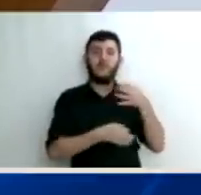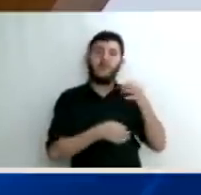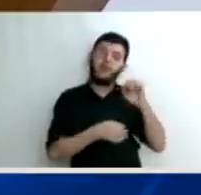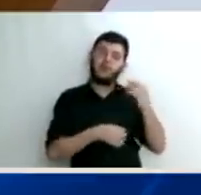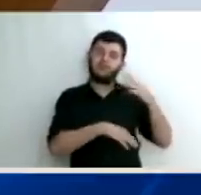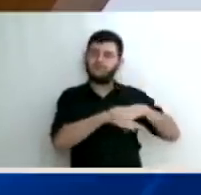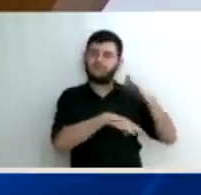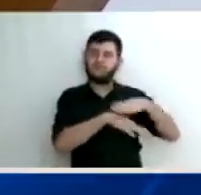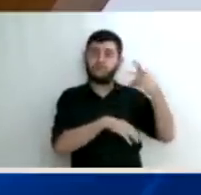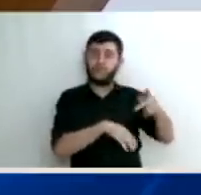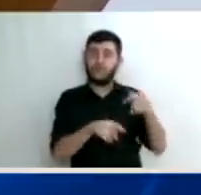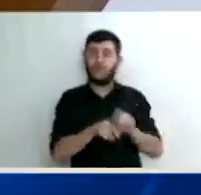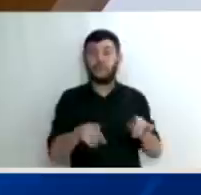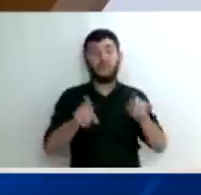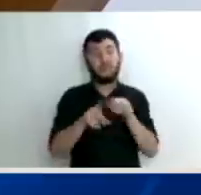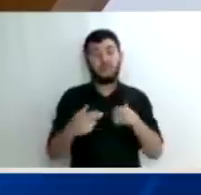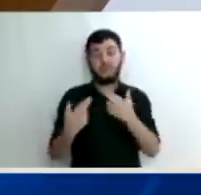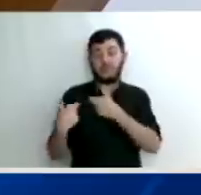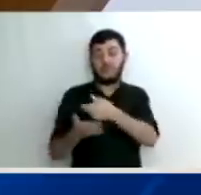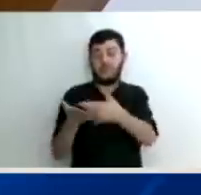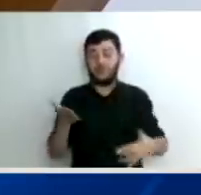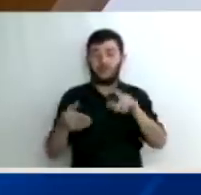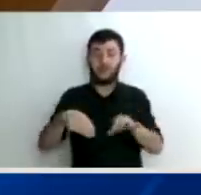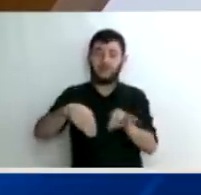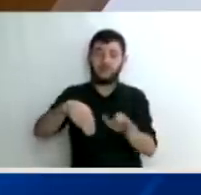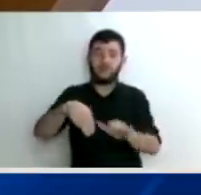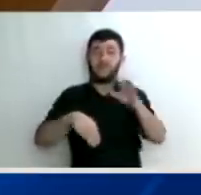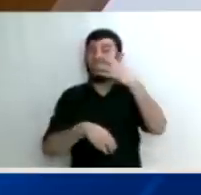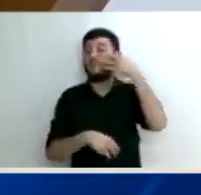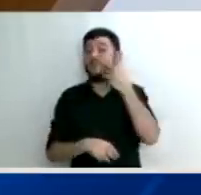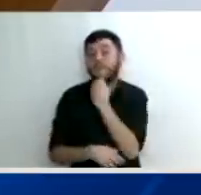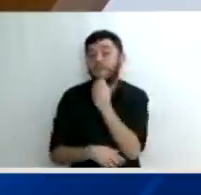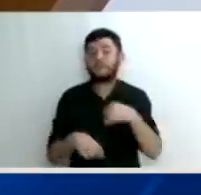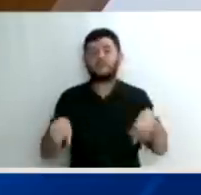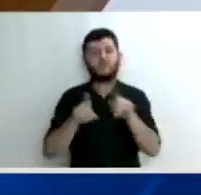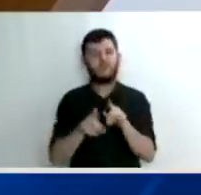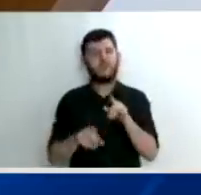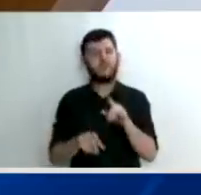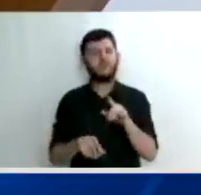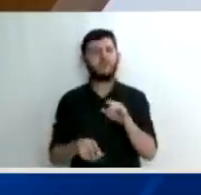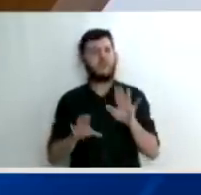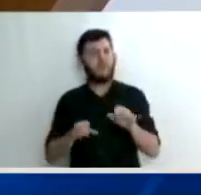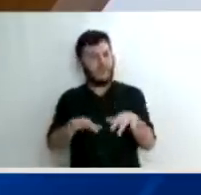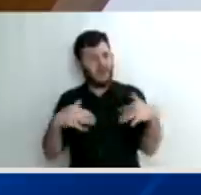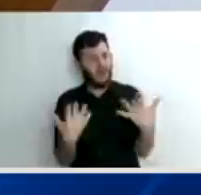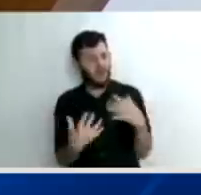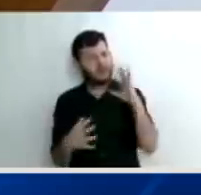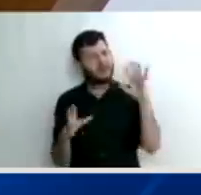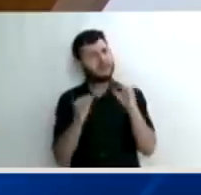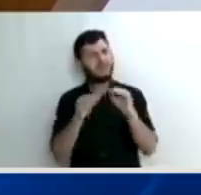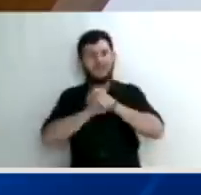Quarta Região, que é a de Rio Grande do Sul, e por quatro ministros do Superior Tribunal de Justiça, que verificaram, sim, essa